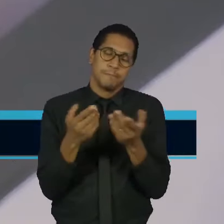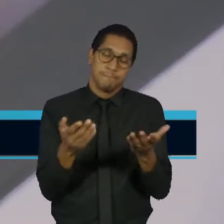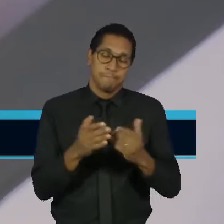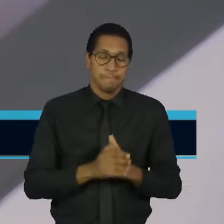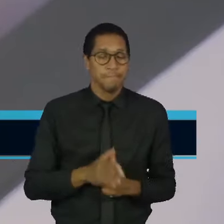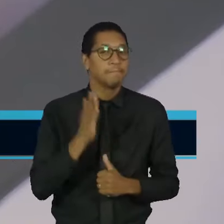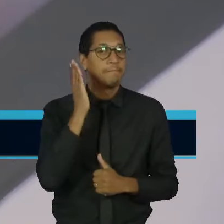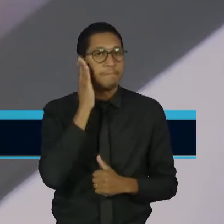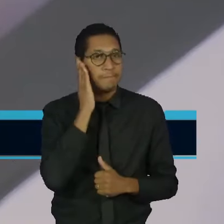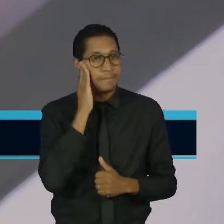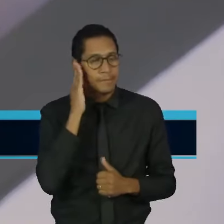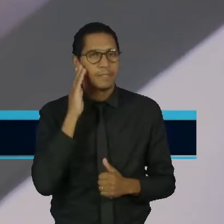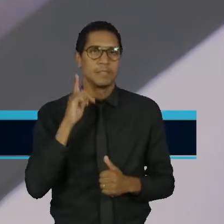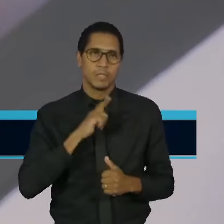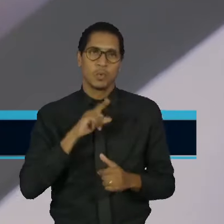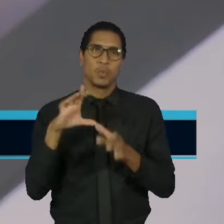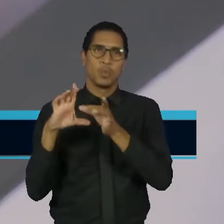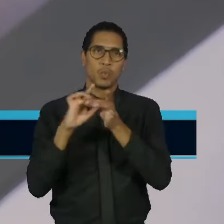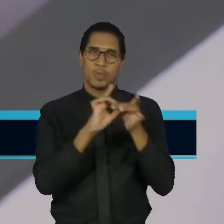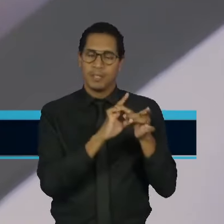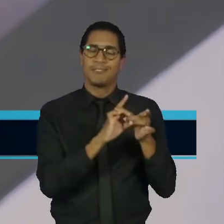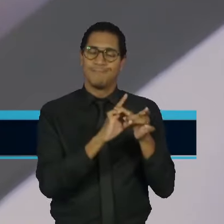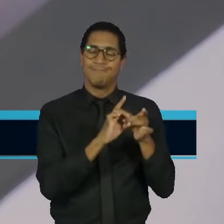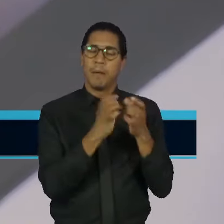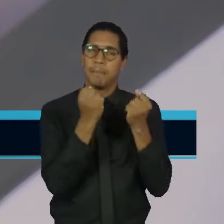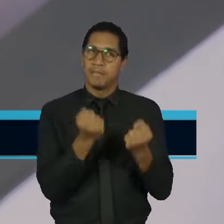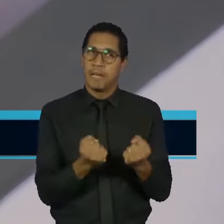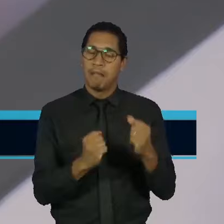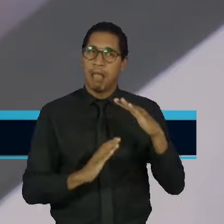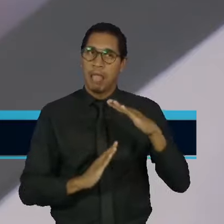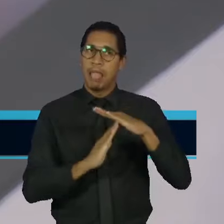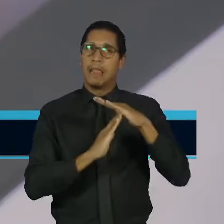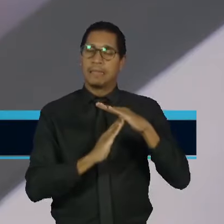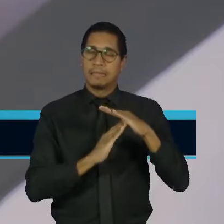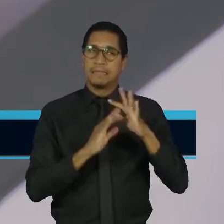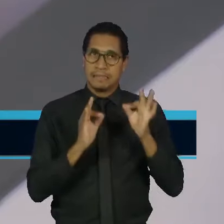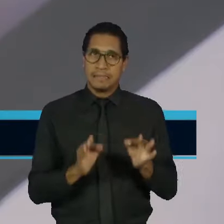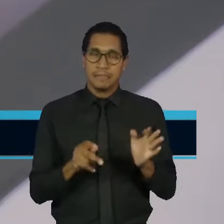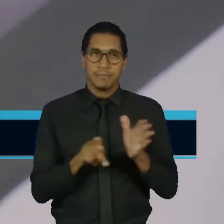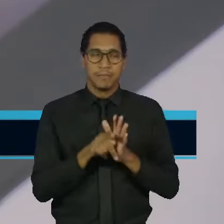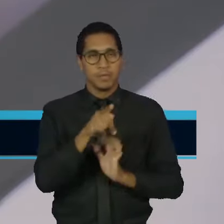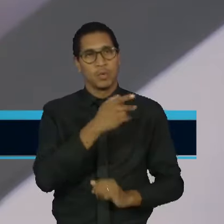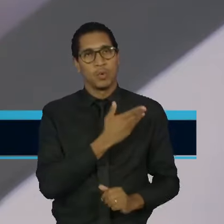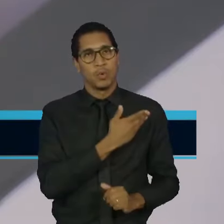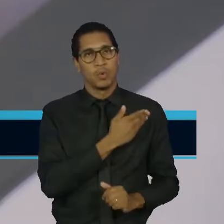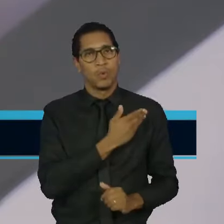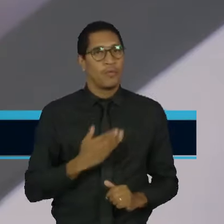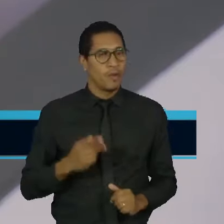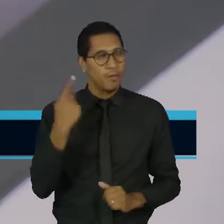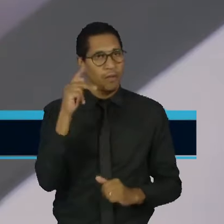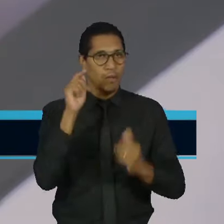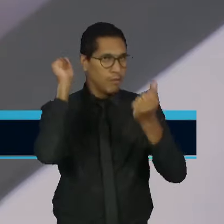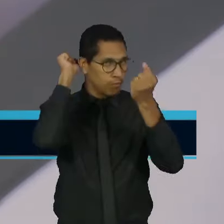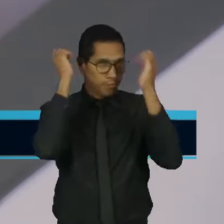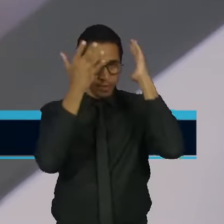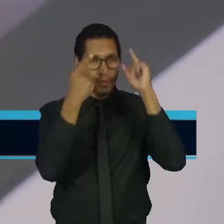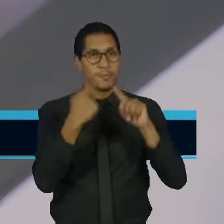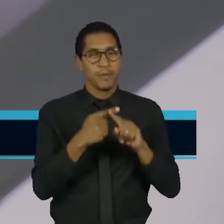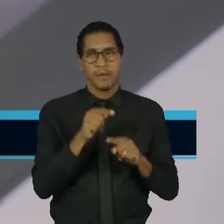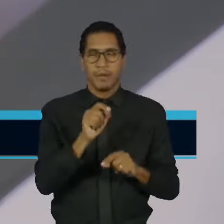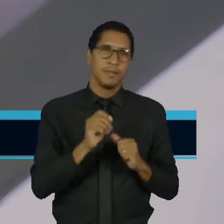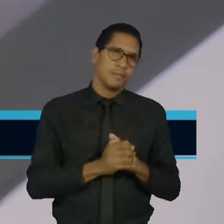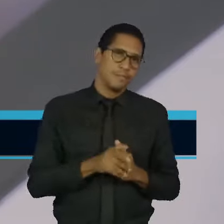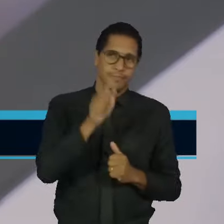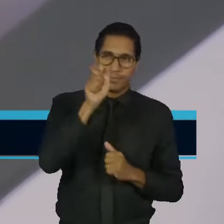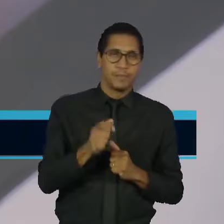sabia que seria uma situação sempre limite na Argentina no governo do Millet. Quando você elege alguém de fora da política e com